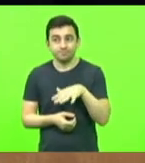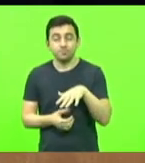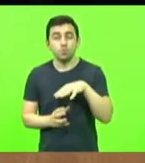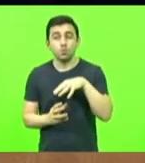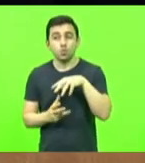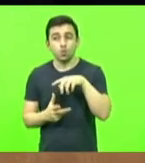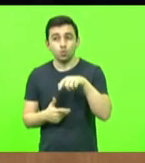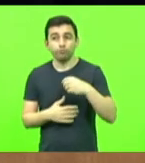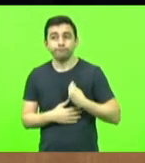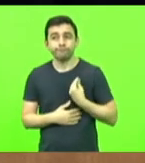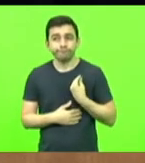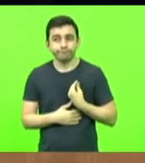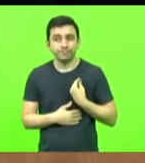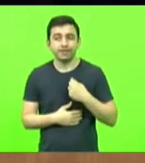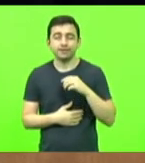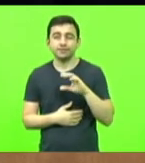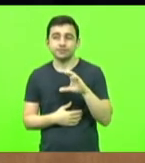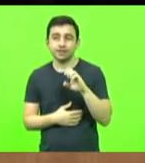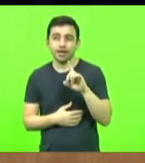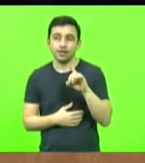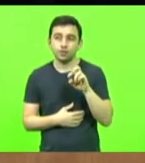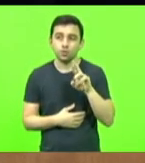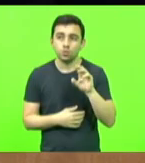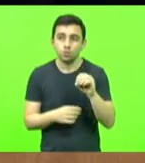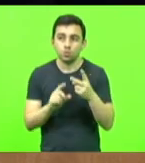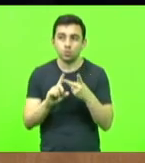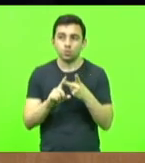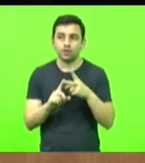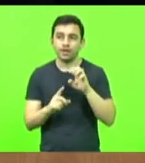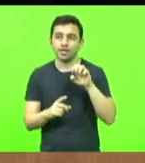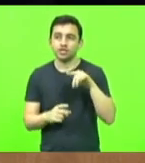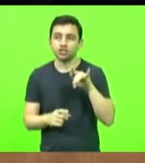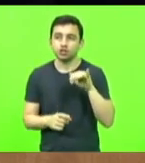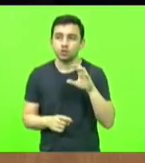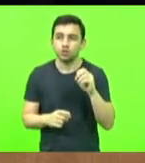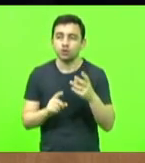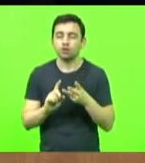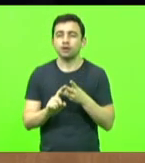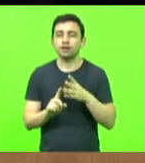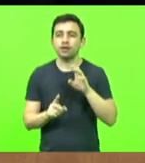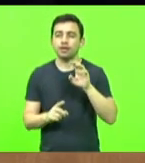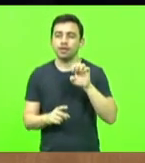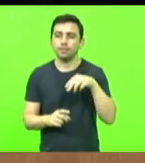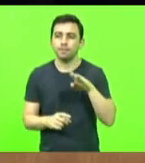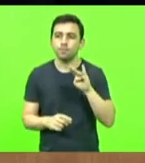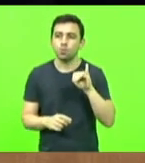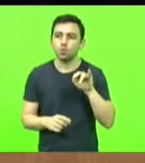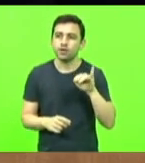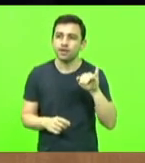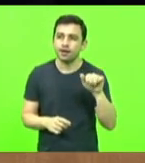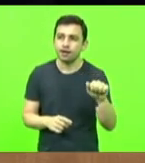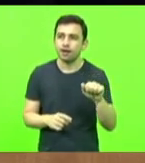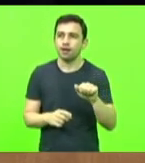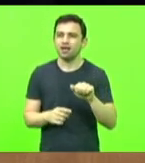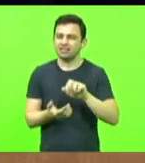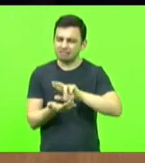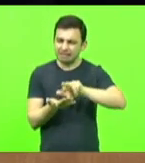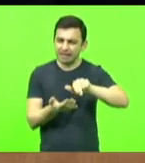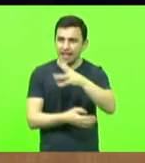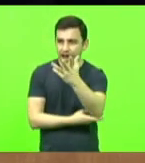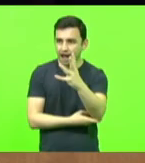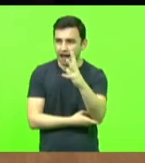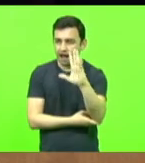com o cedro, com o angico, com a embuia, com as araucárias e outras árvores nativas